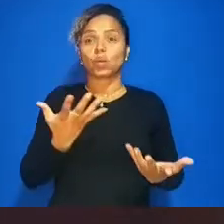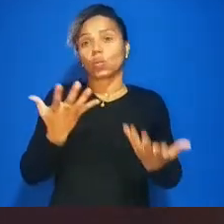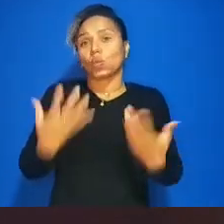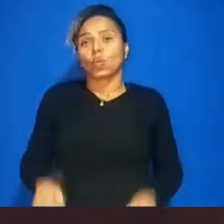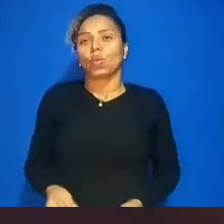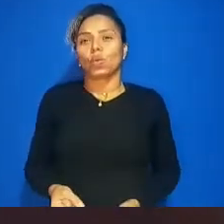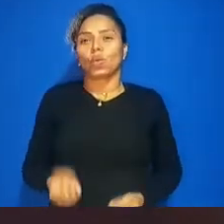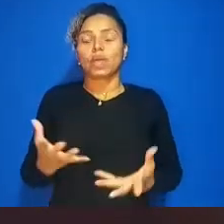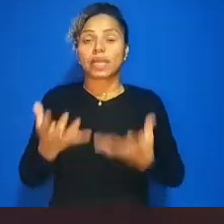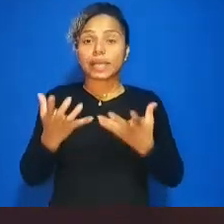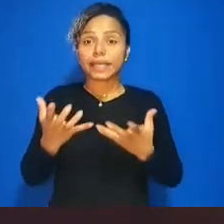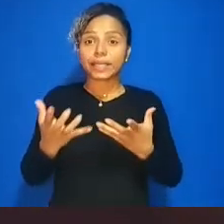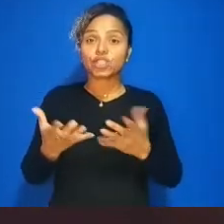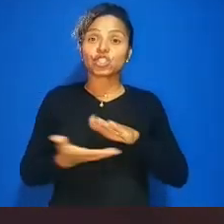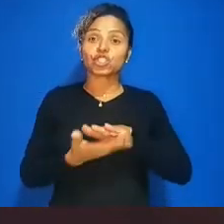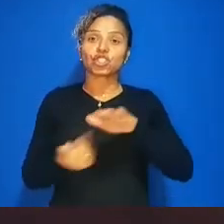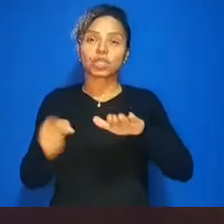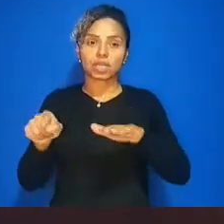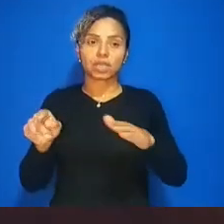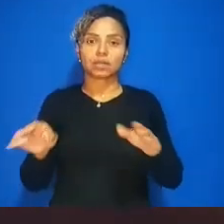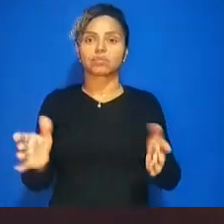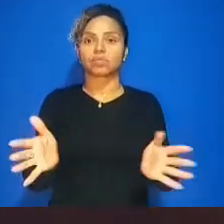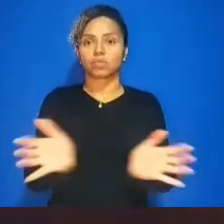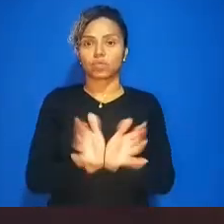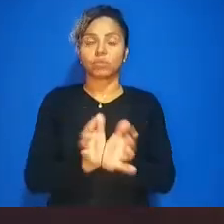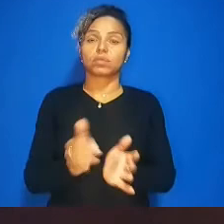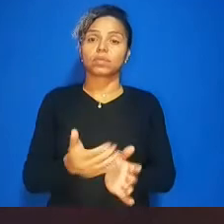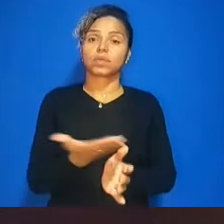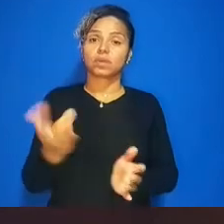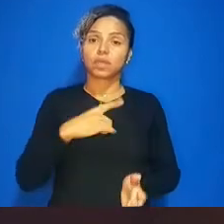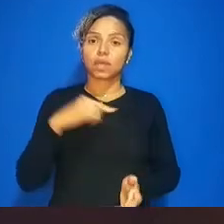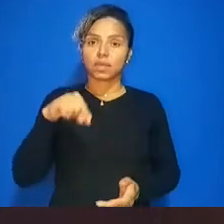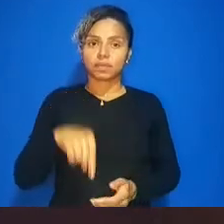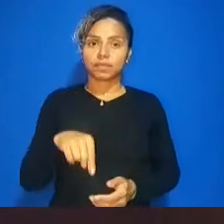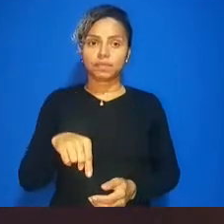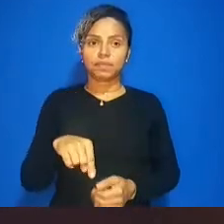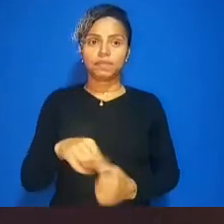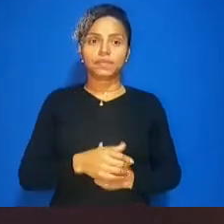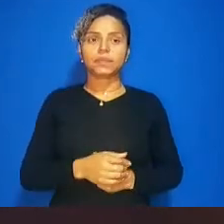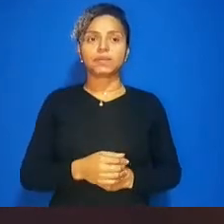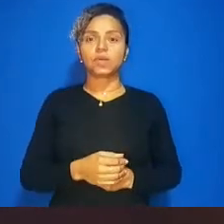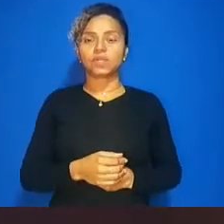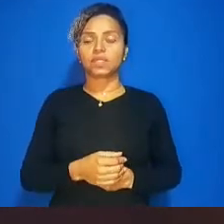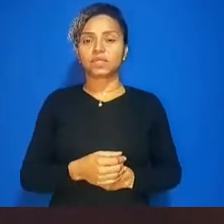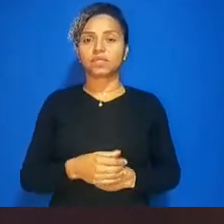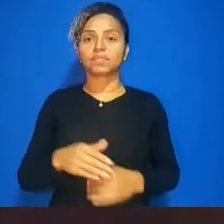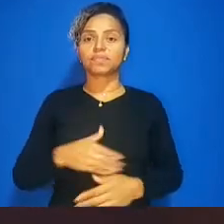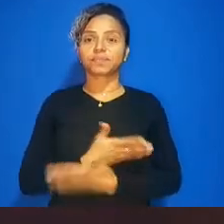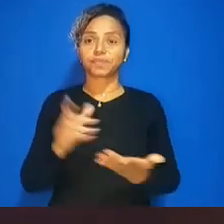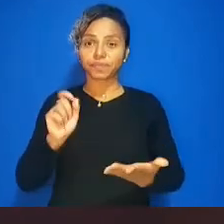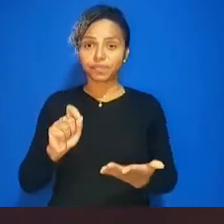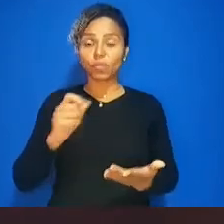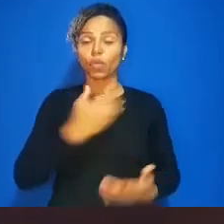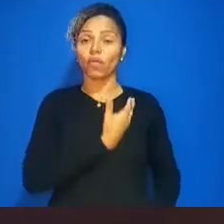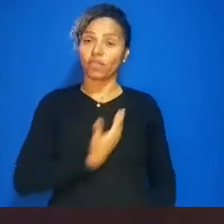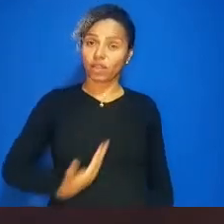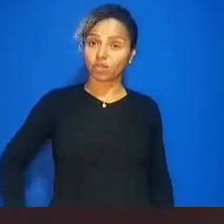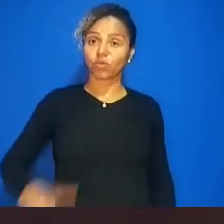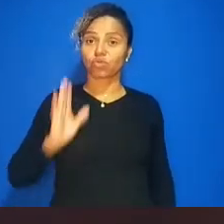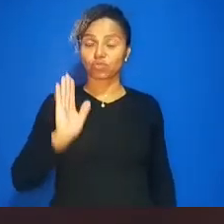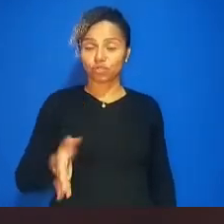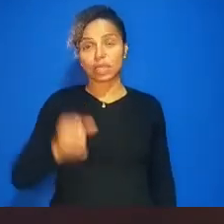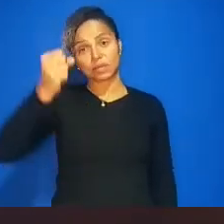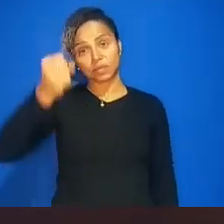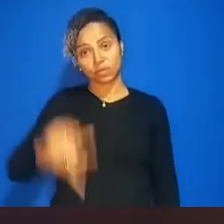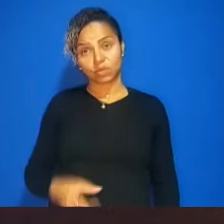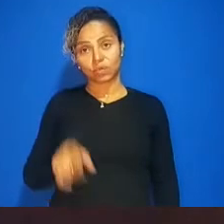eu cito o exemplo da representação o governador já sinalizou no receber através do senador